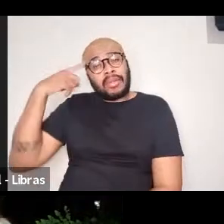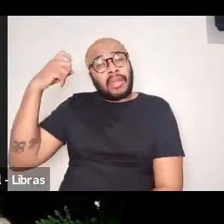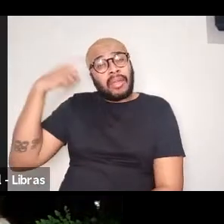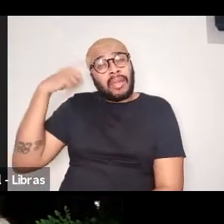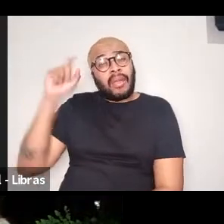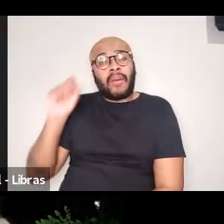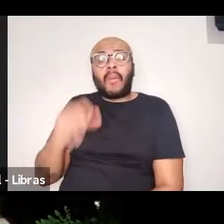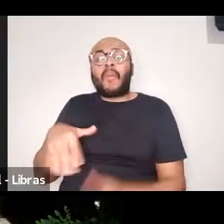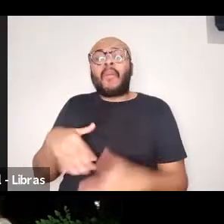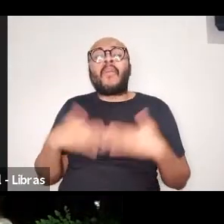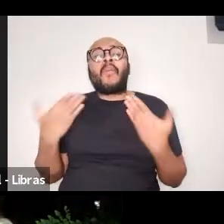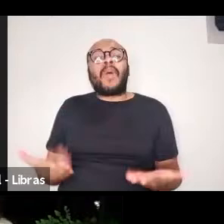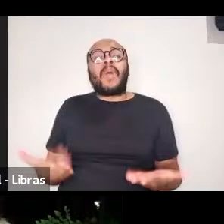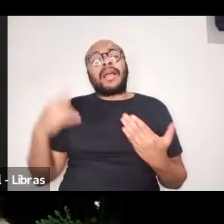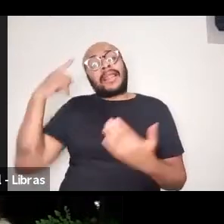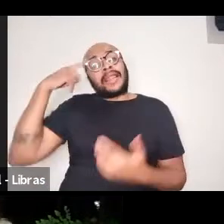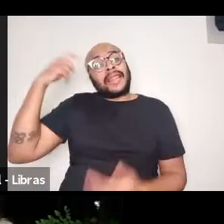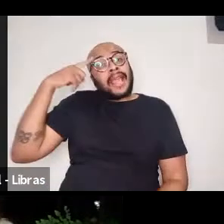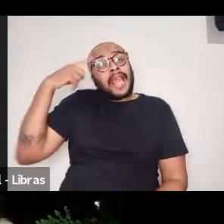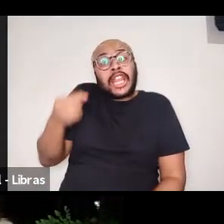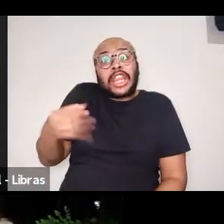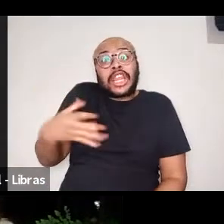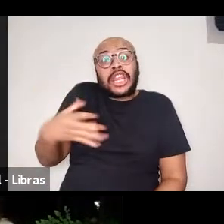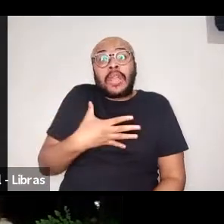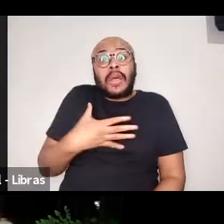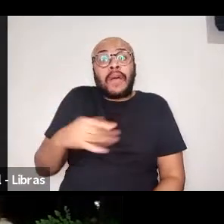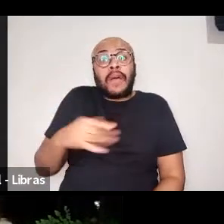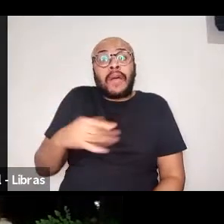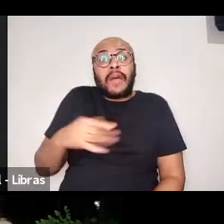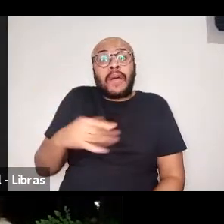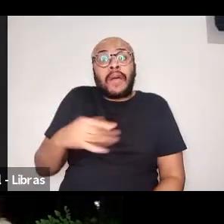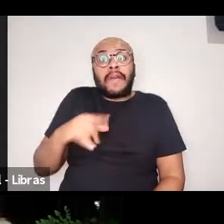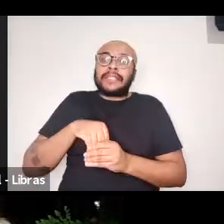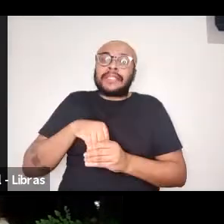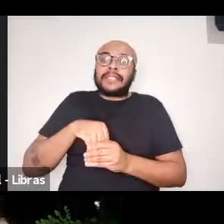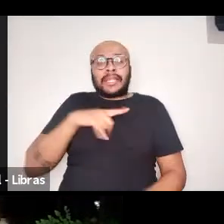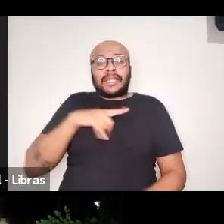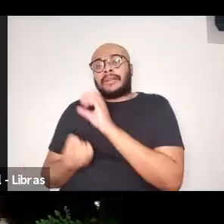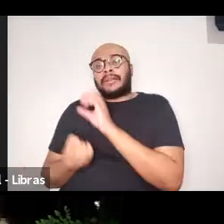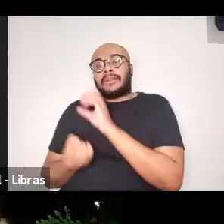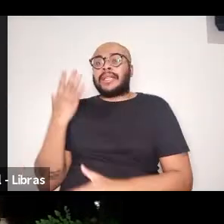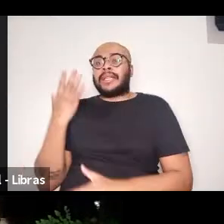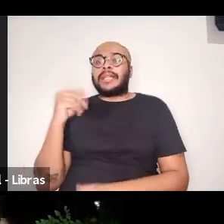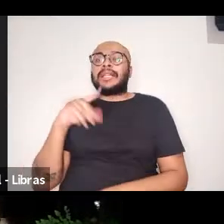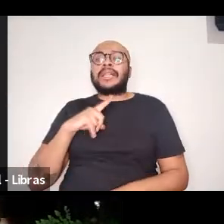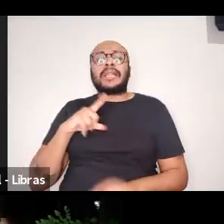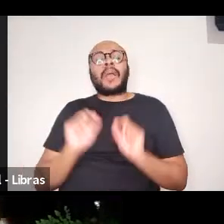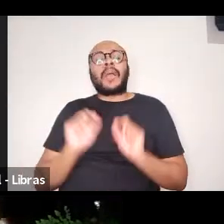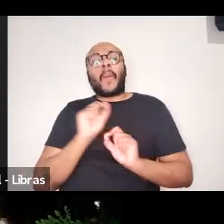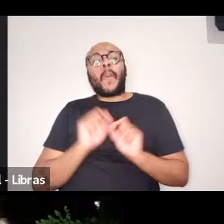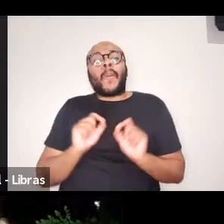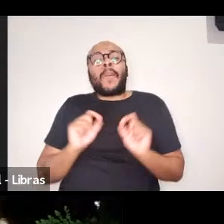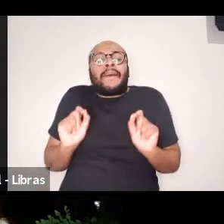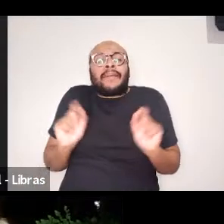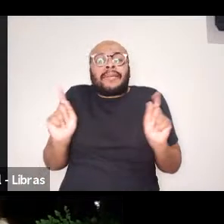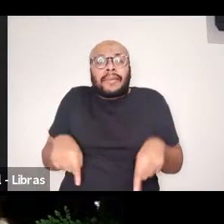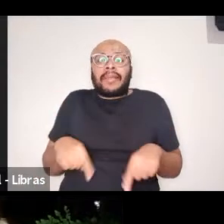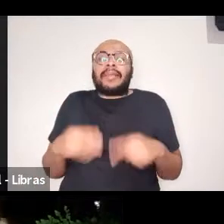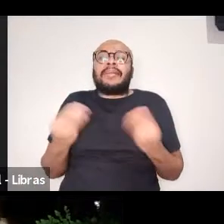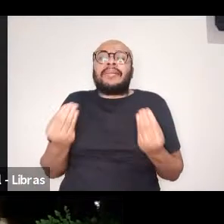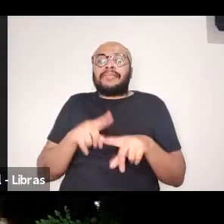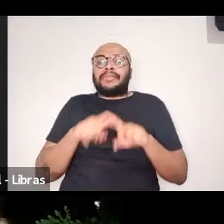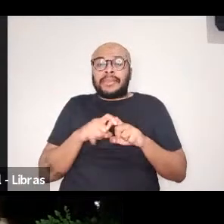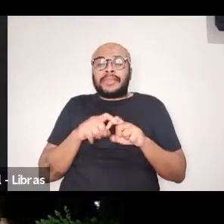quais são as ideias inovadoras que estão surgindo e assim por diante. Então, ela é, digamos, é o